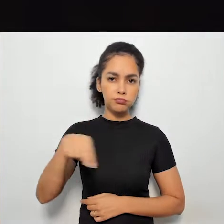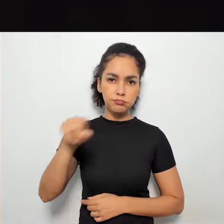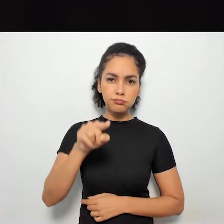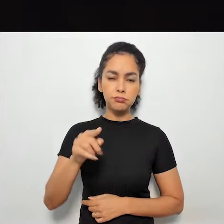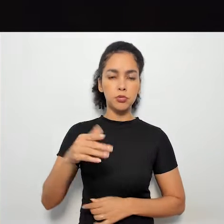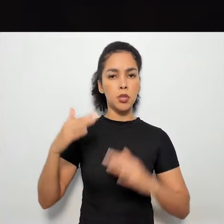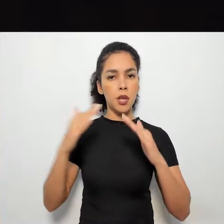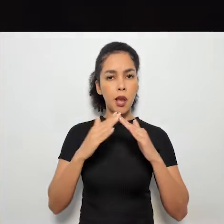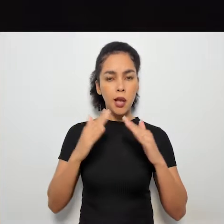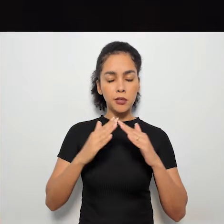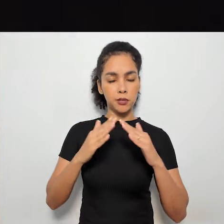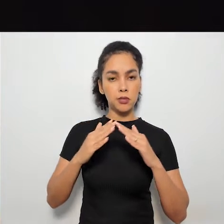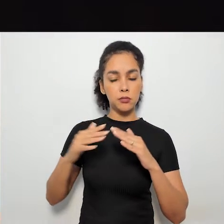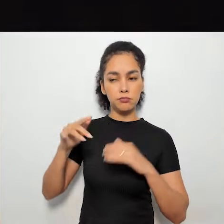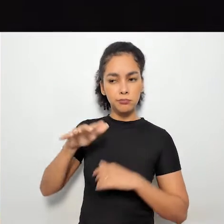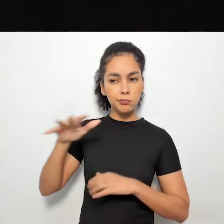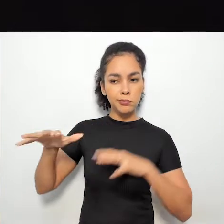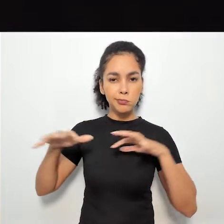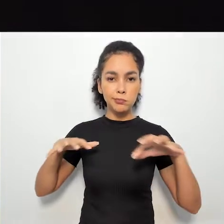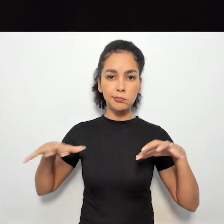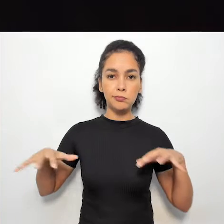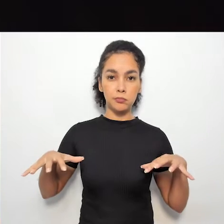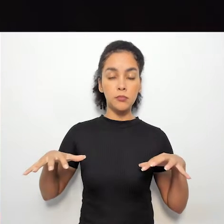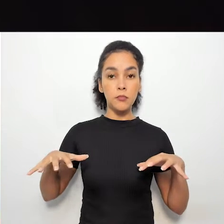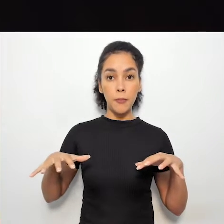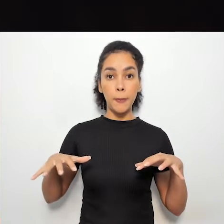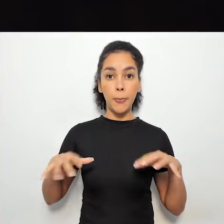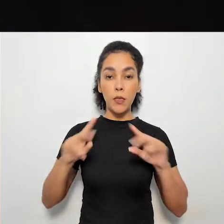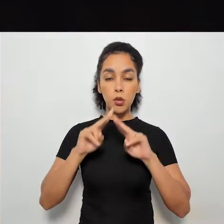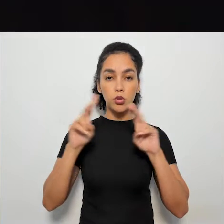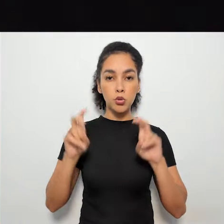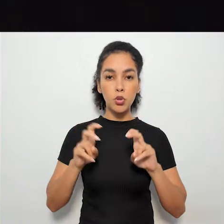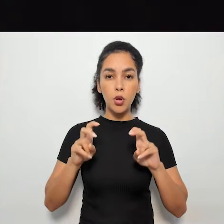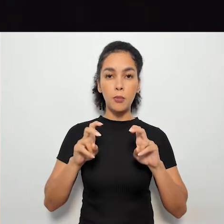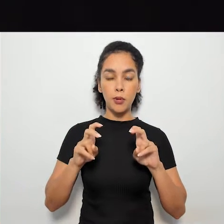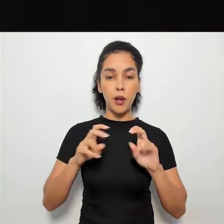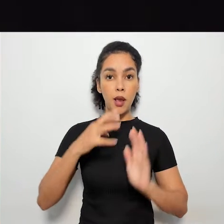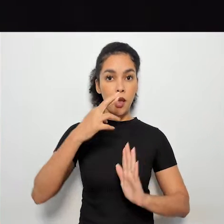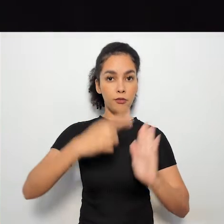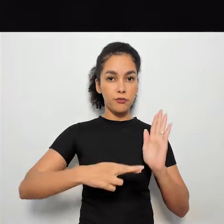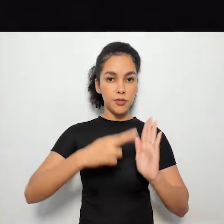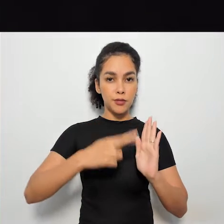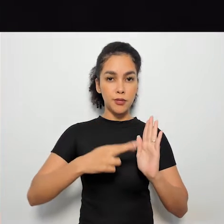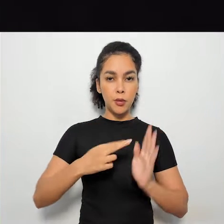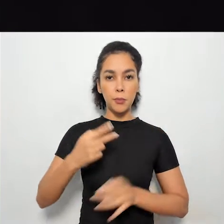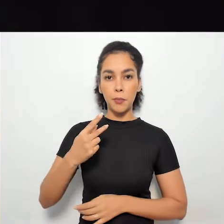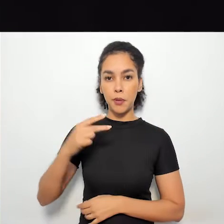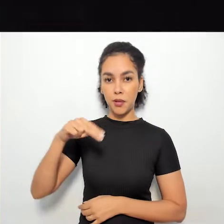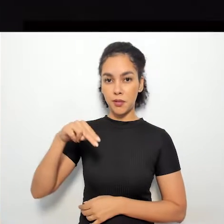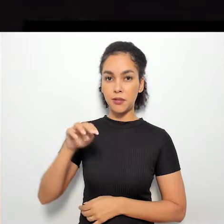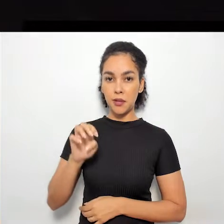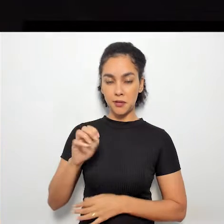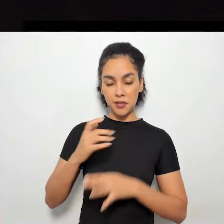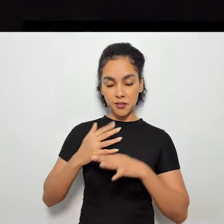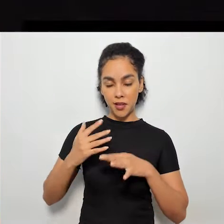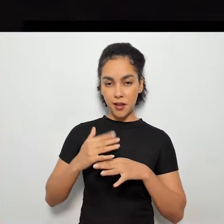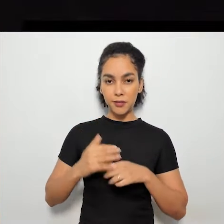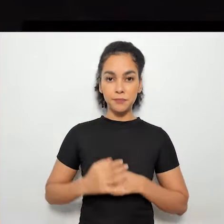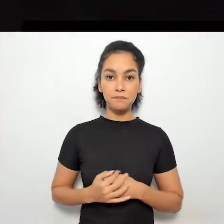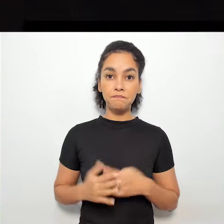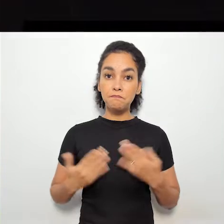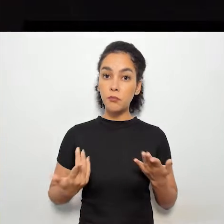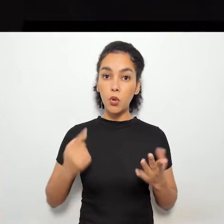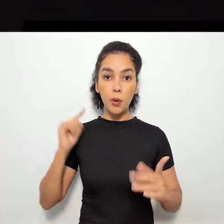moradores do território na questão da revisão do plano diretor da cidade. E o